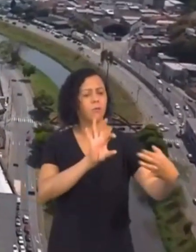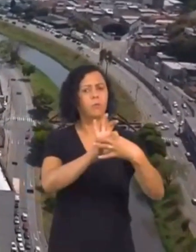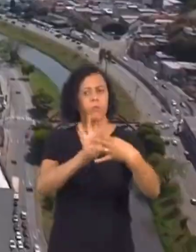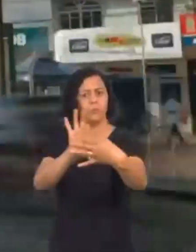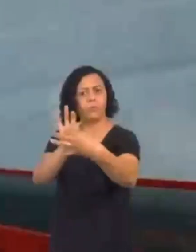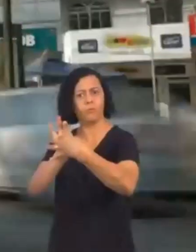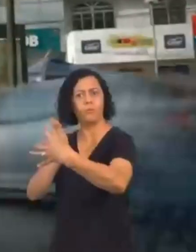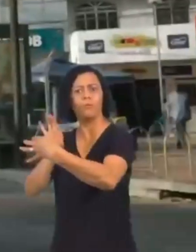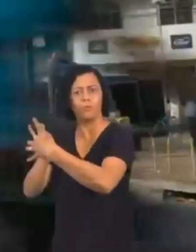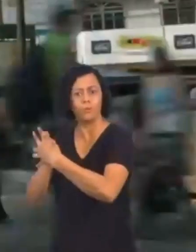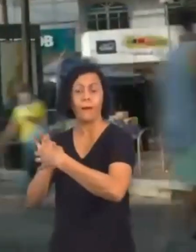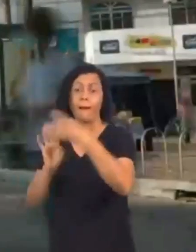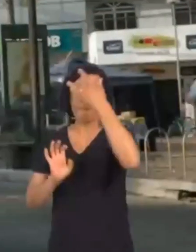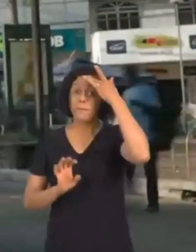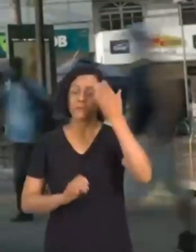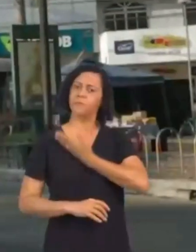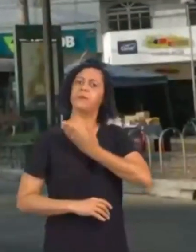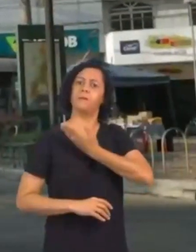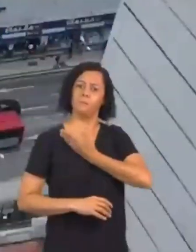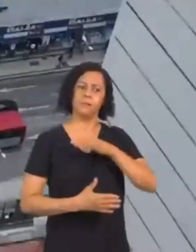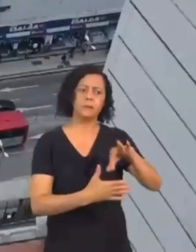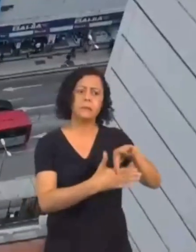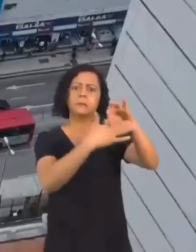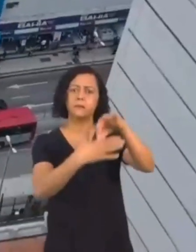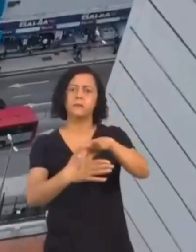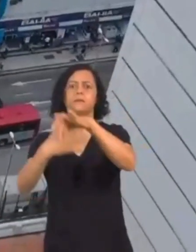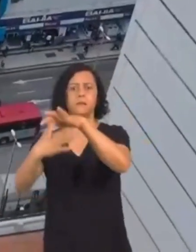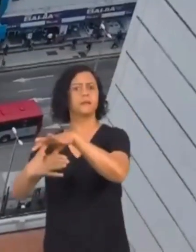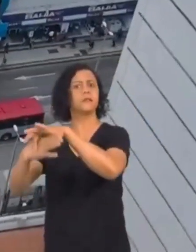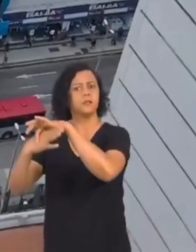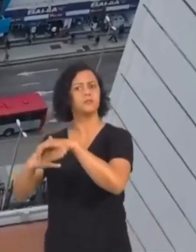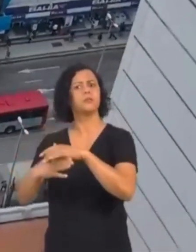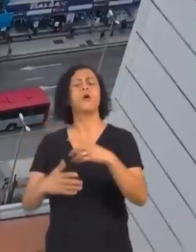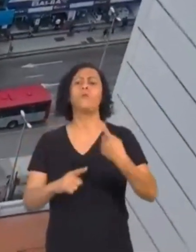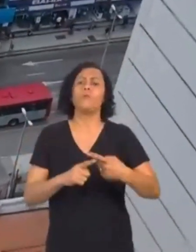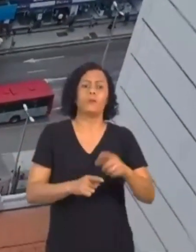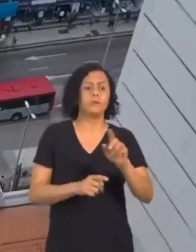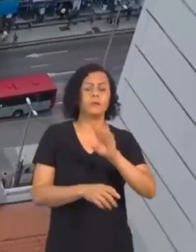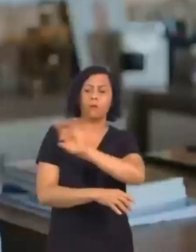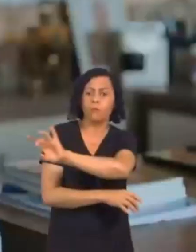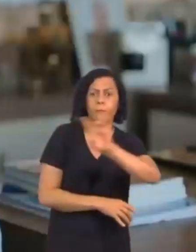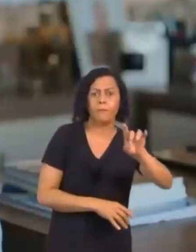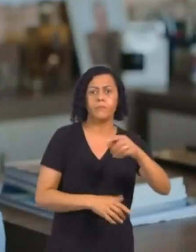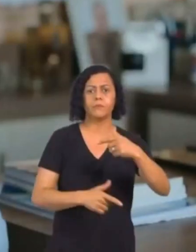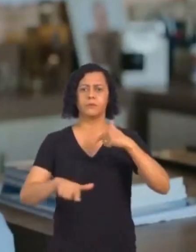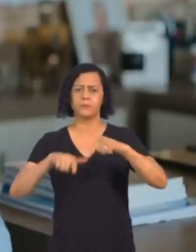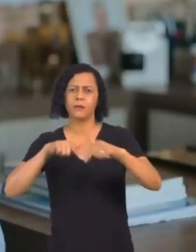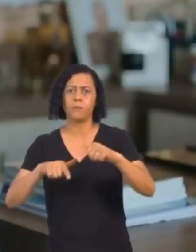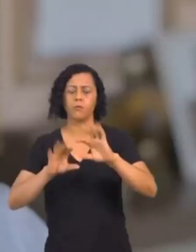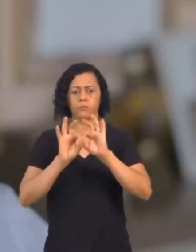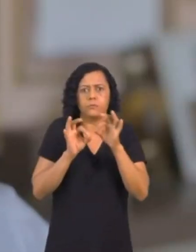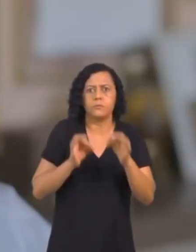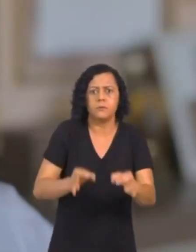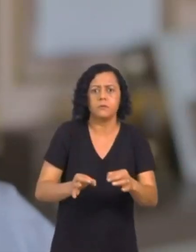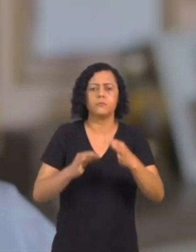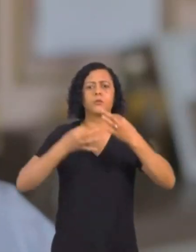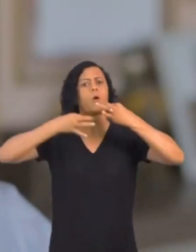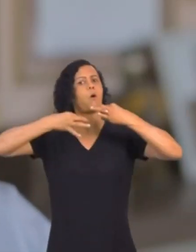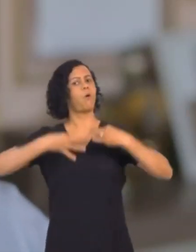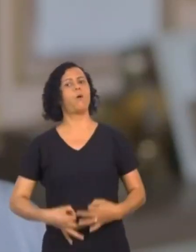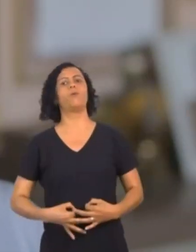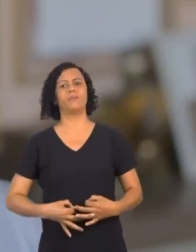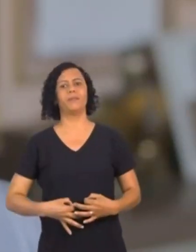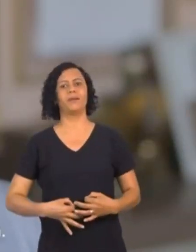muito bons amigos na comunidade, líderes comunitários, pessoas batalhadoras, simples, honestas, em que